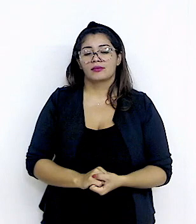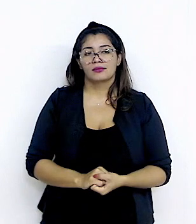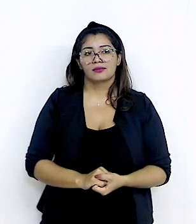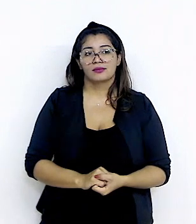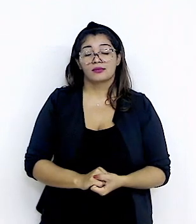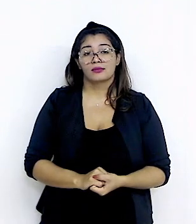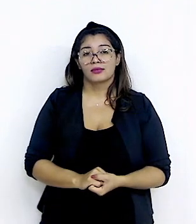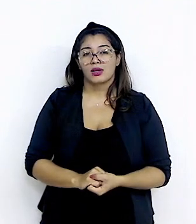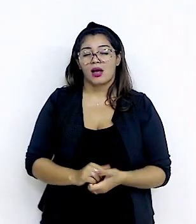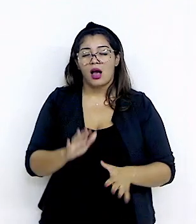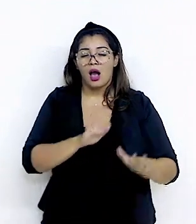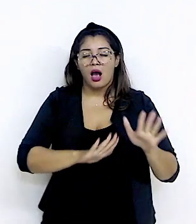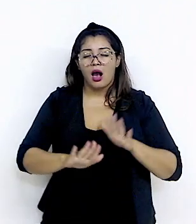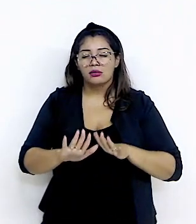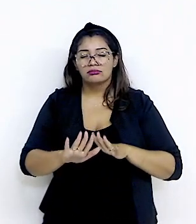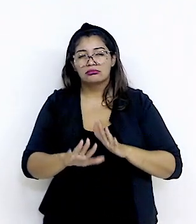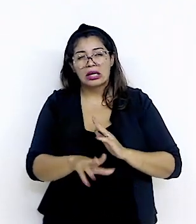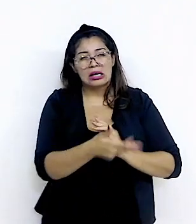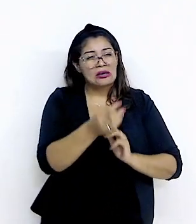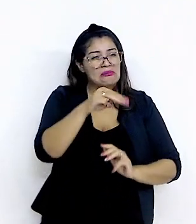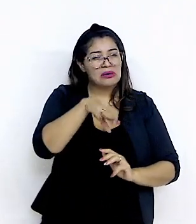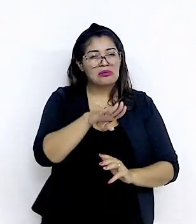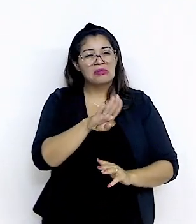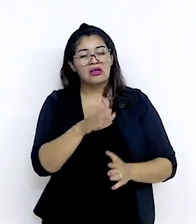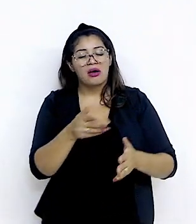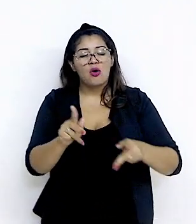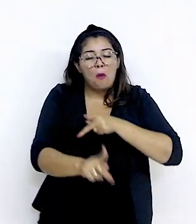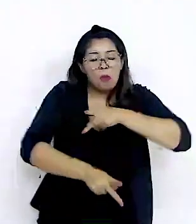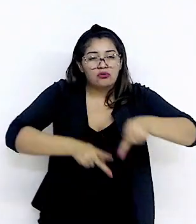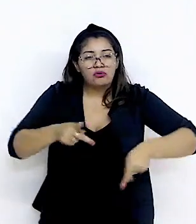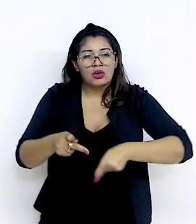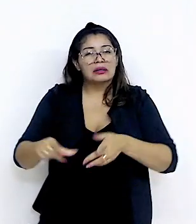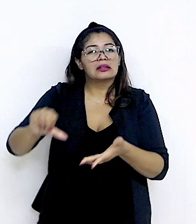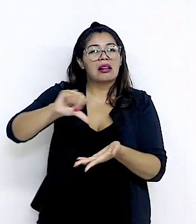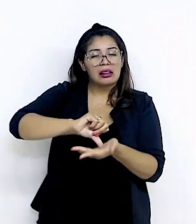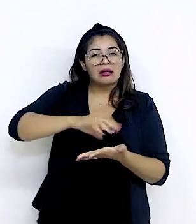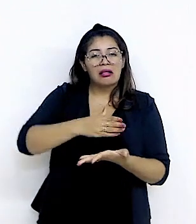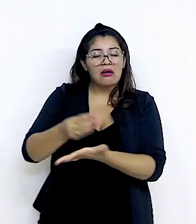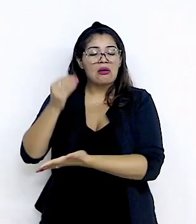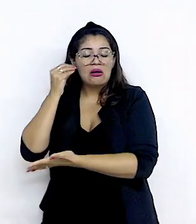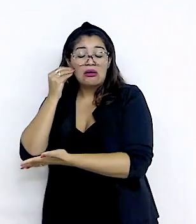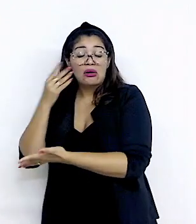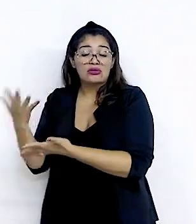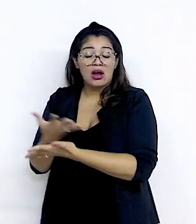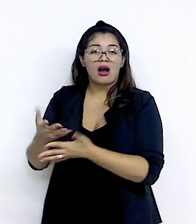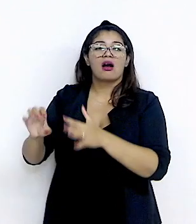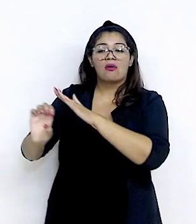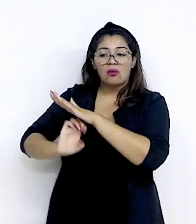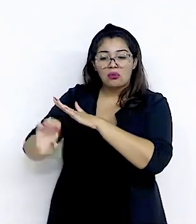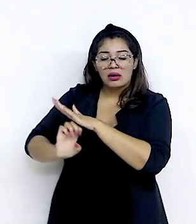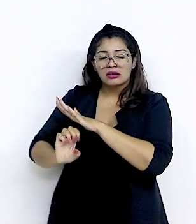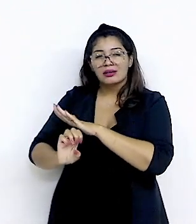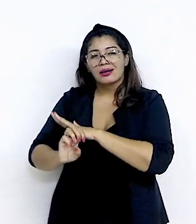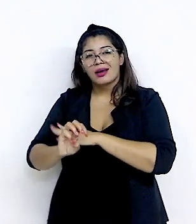Há aproximadamente meio milhão De iranianos morando nos Emirados Árabes O comércio com o Irã É talvez